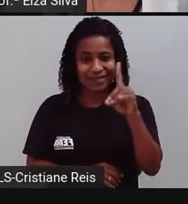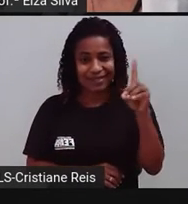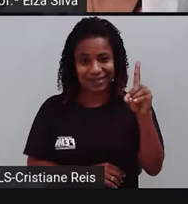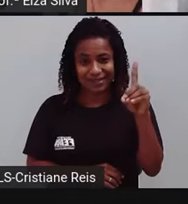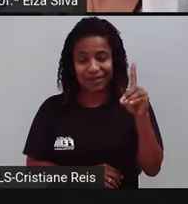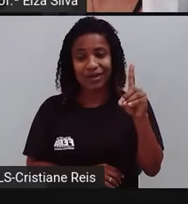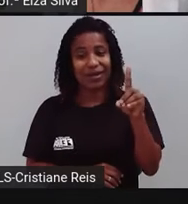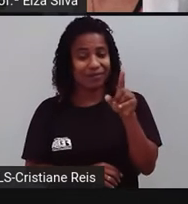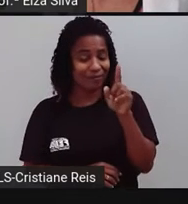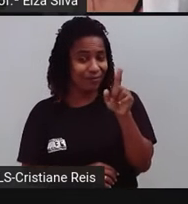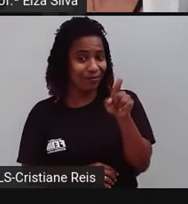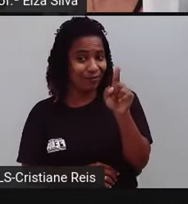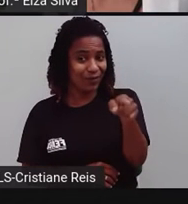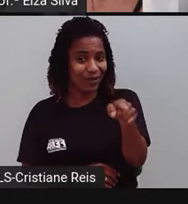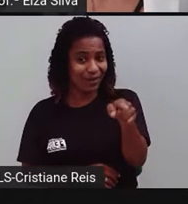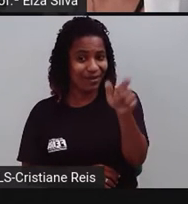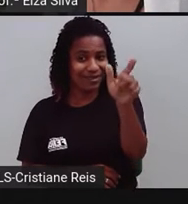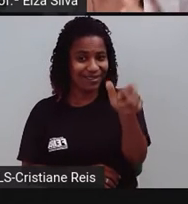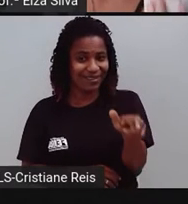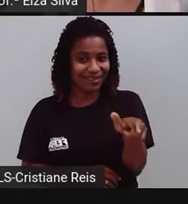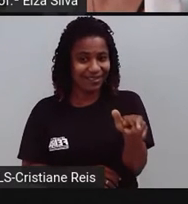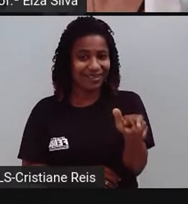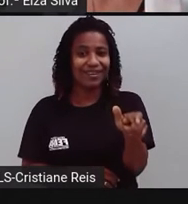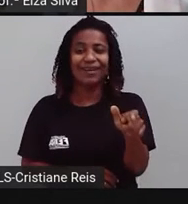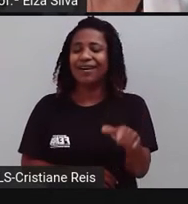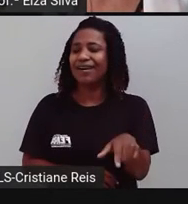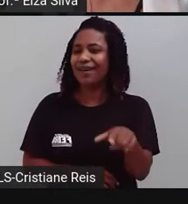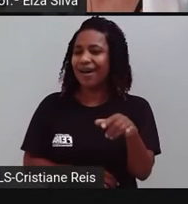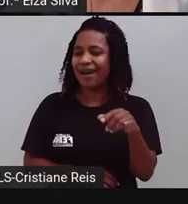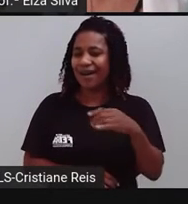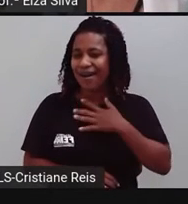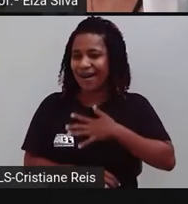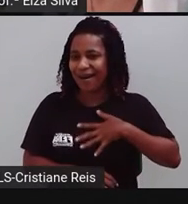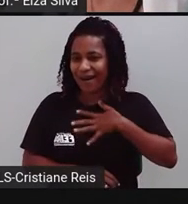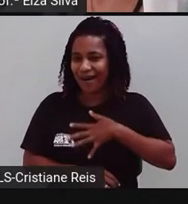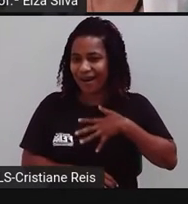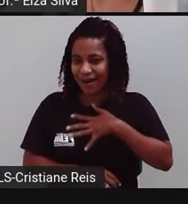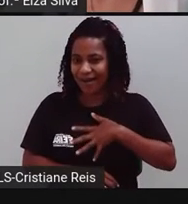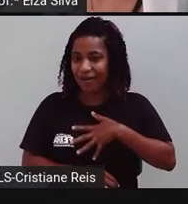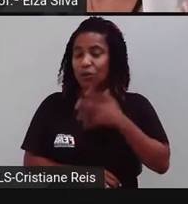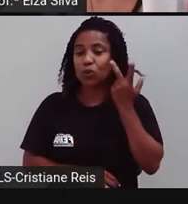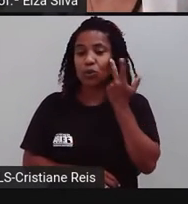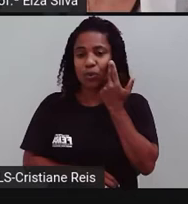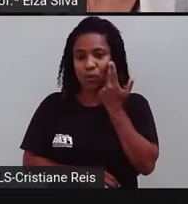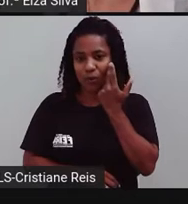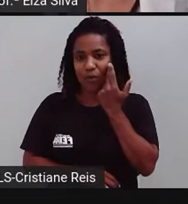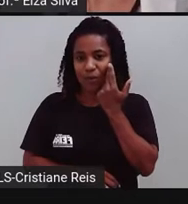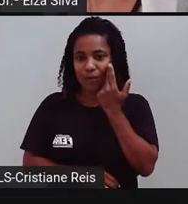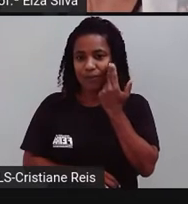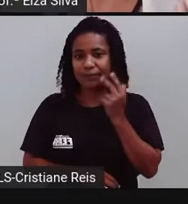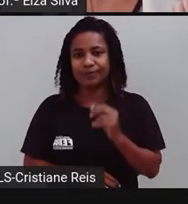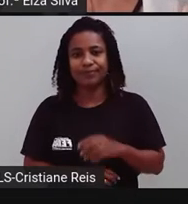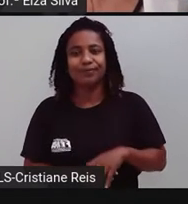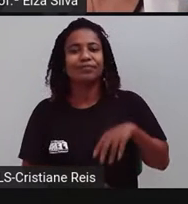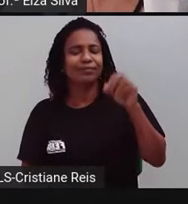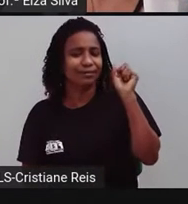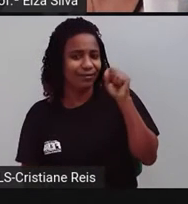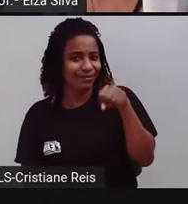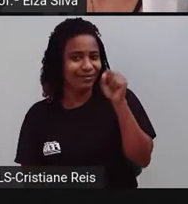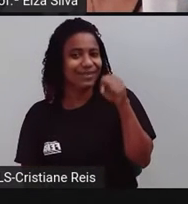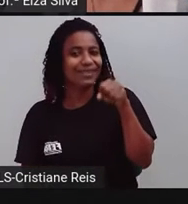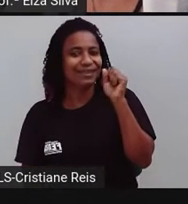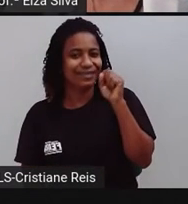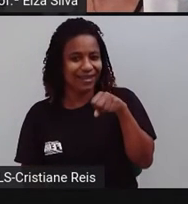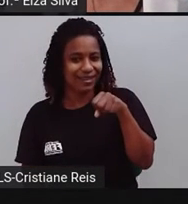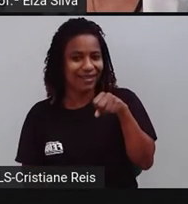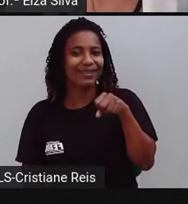sujeito you, e o verbo like, na sua forma normal. E yes, I liked it, I